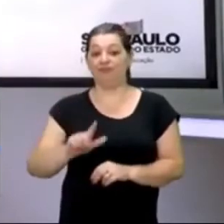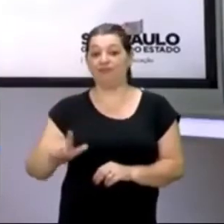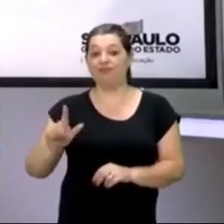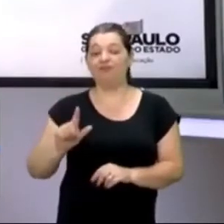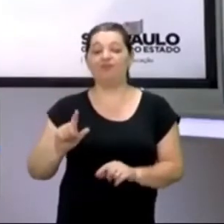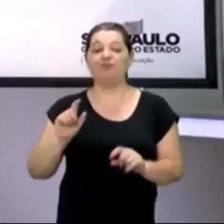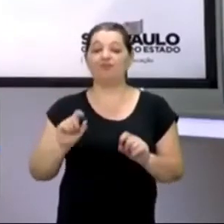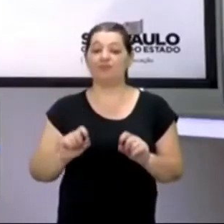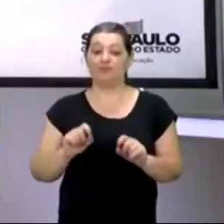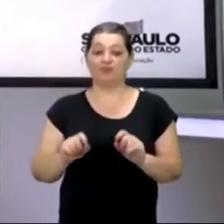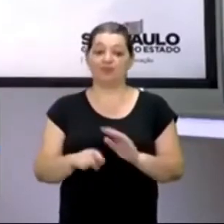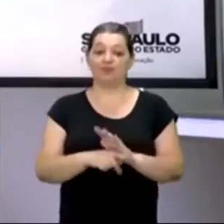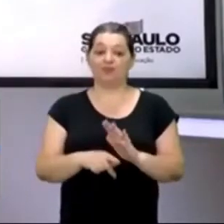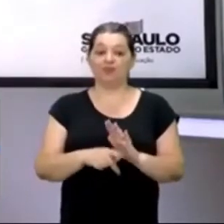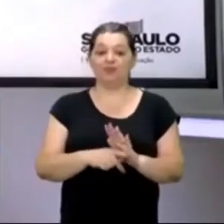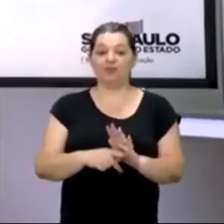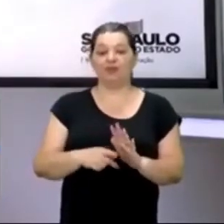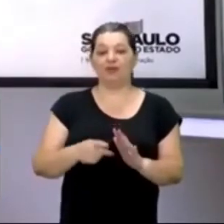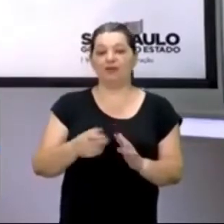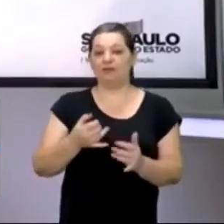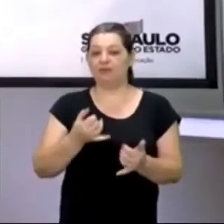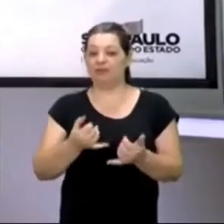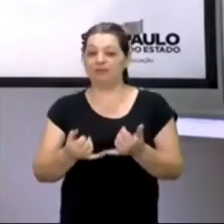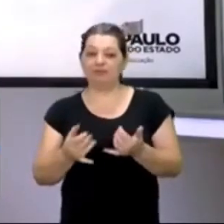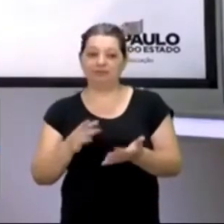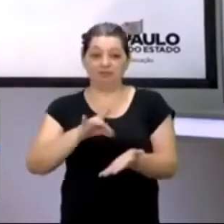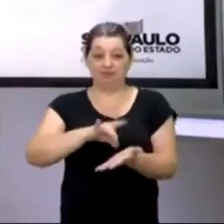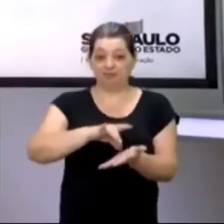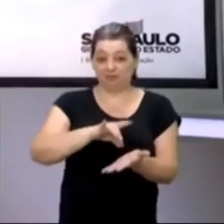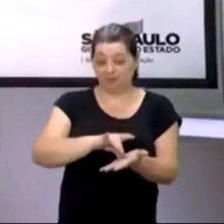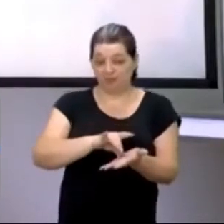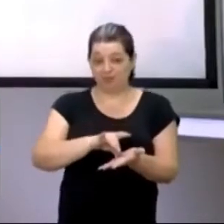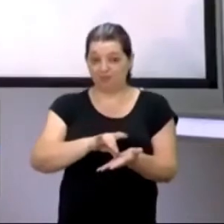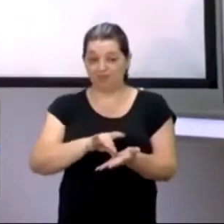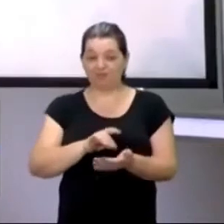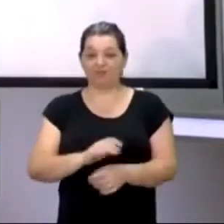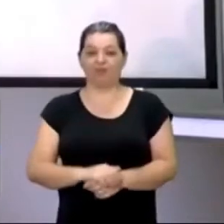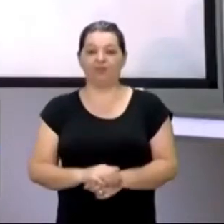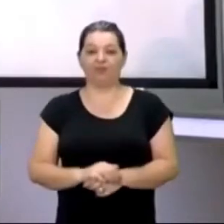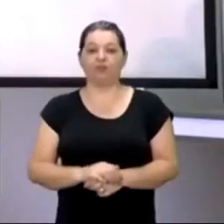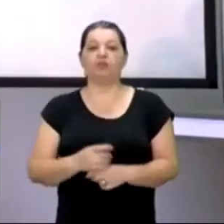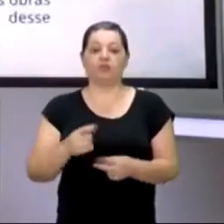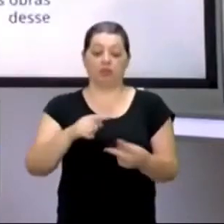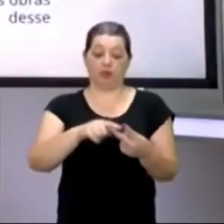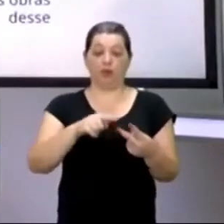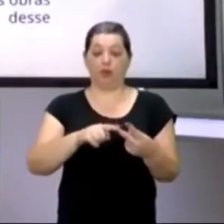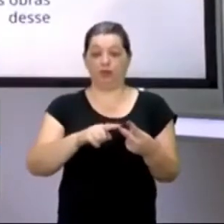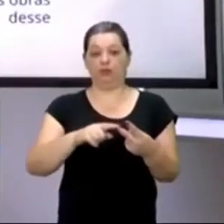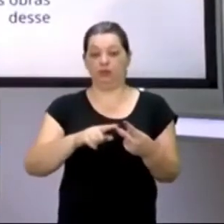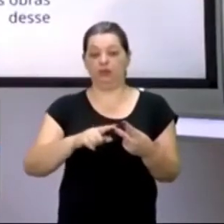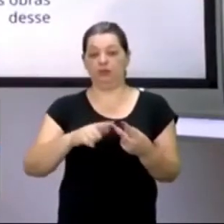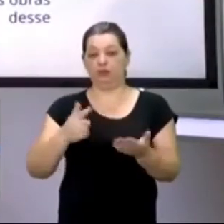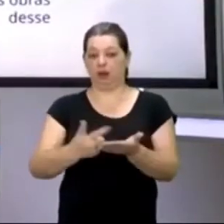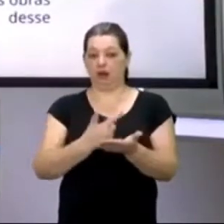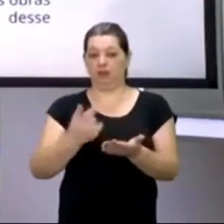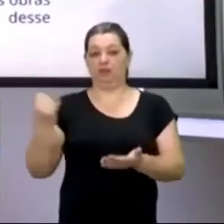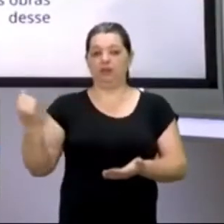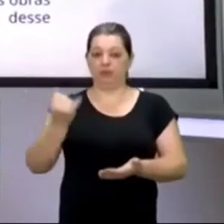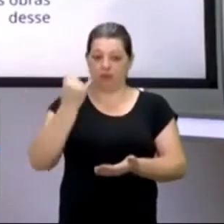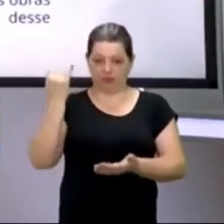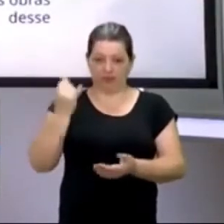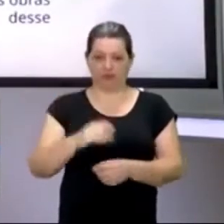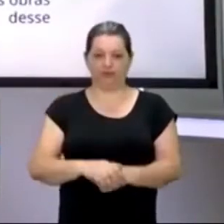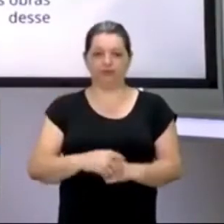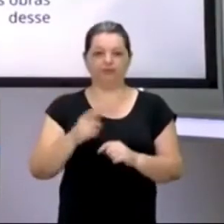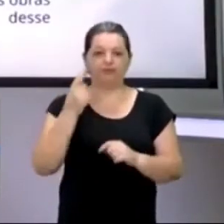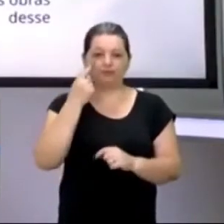com a realidade, uma literatura que é realidade também. Hoje falaremos de dois livros importantíssimos, falaremos desses livros que estão